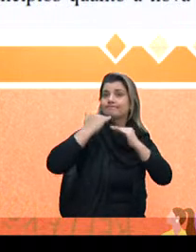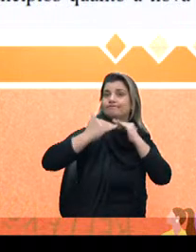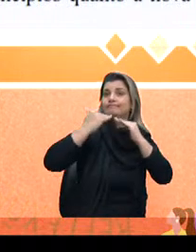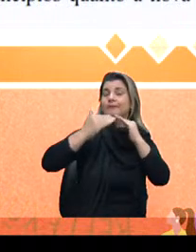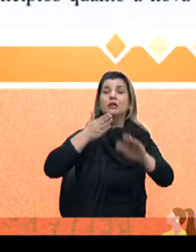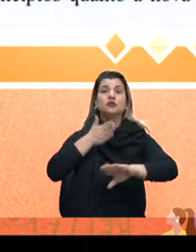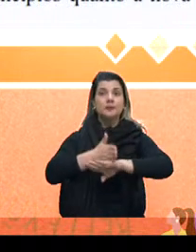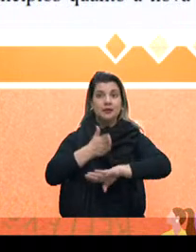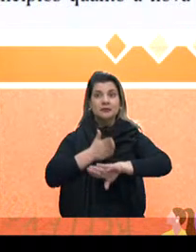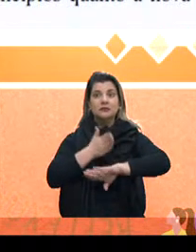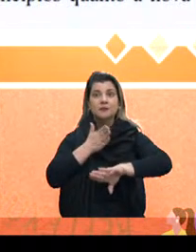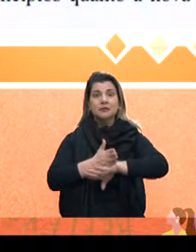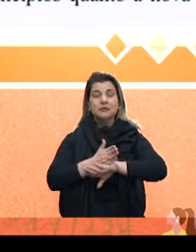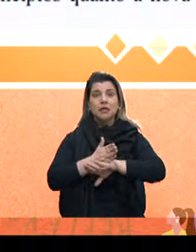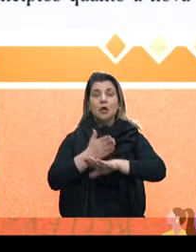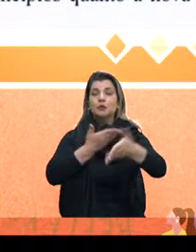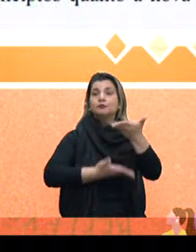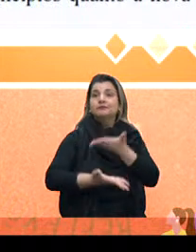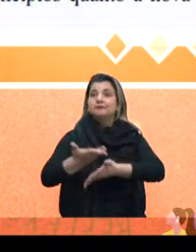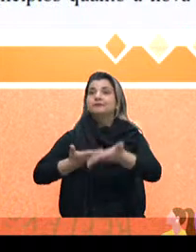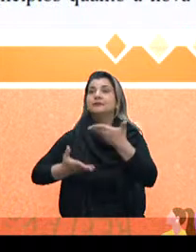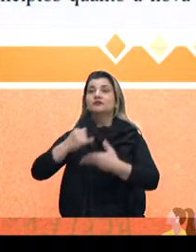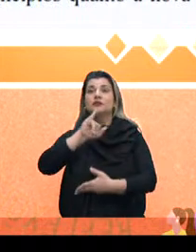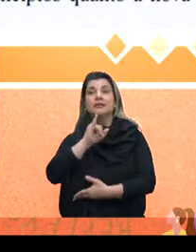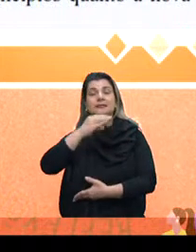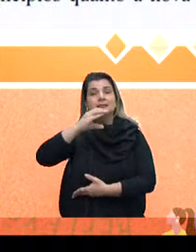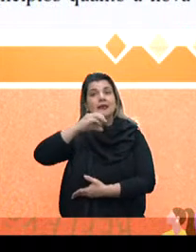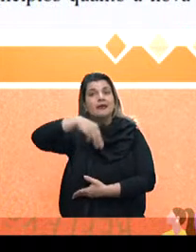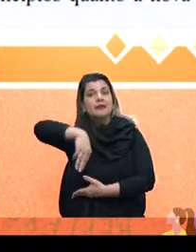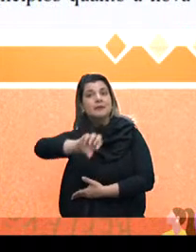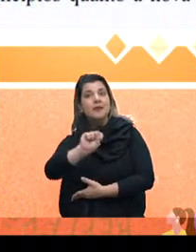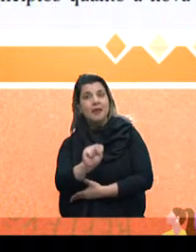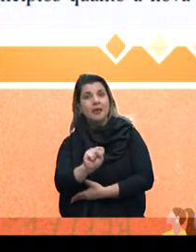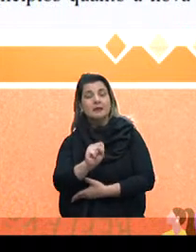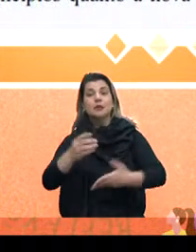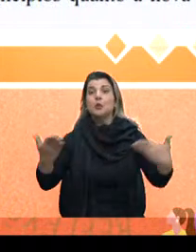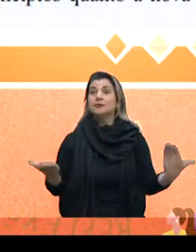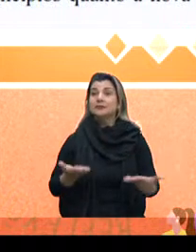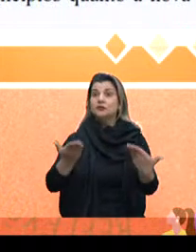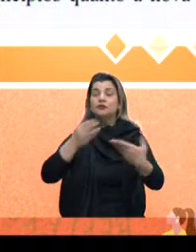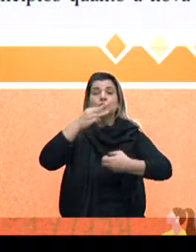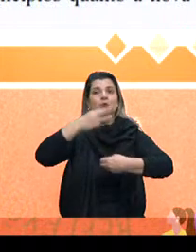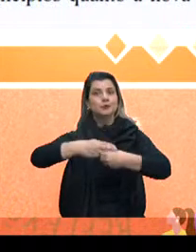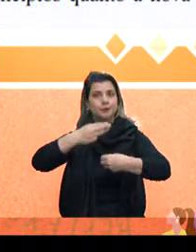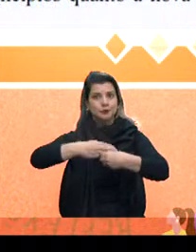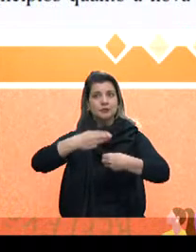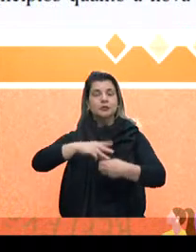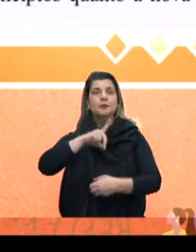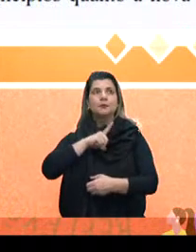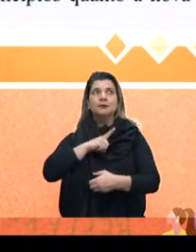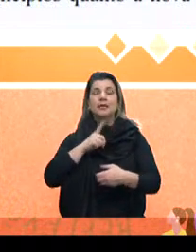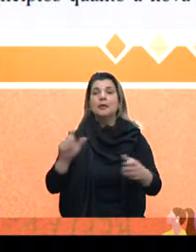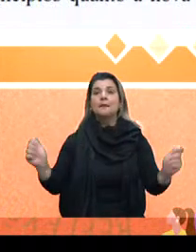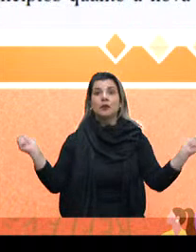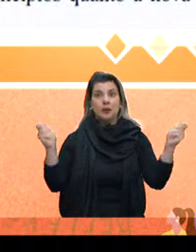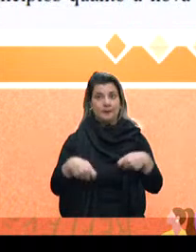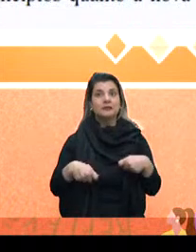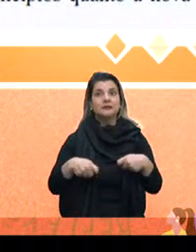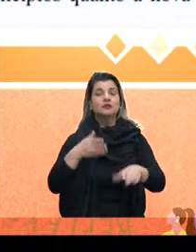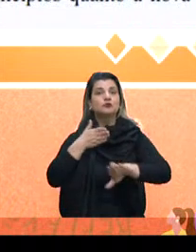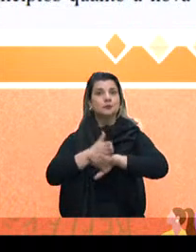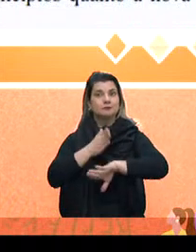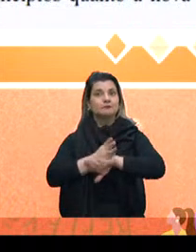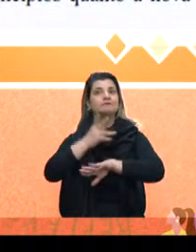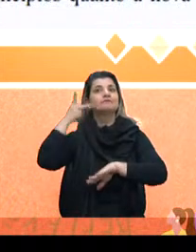participação, de partilha do ICMS para o município. Seria um incentivo para os municípios terem maior condição de participar com